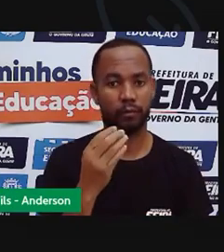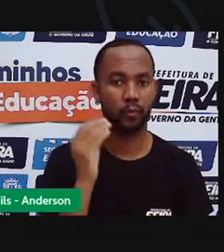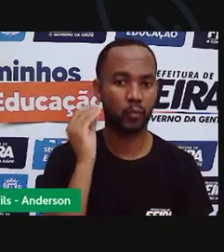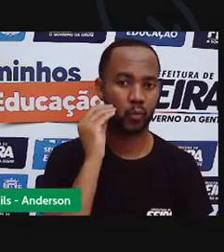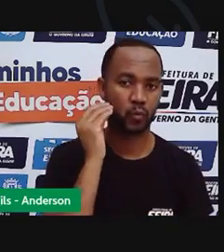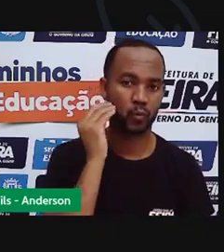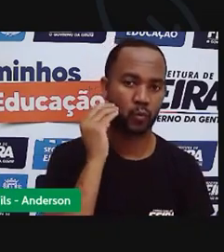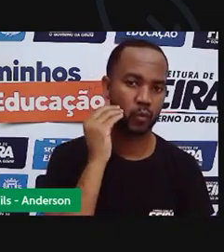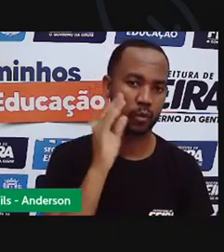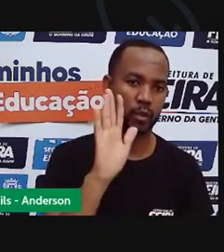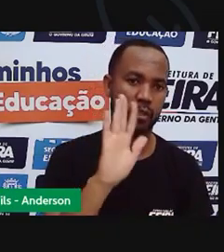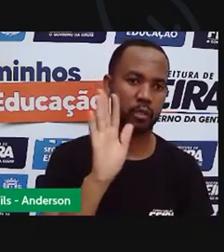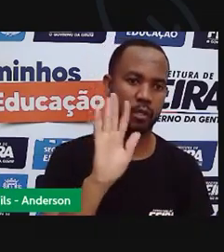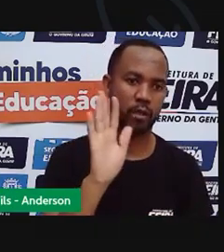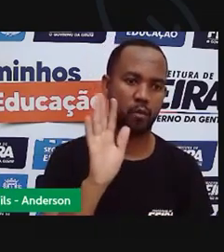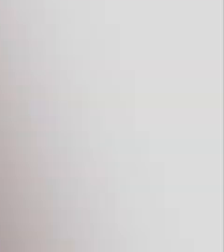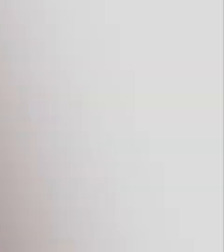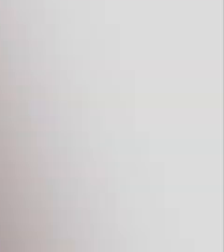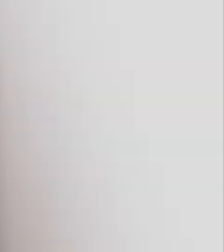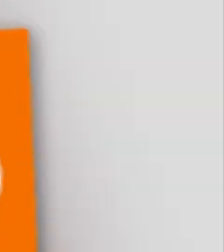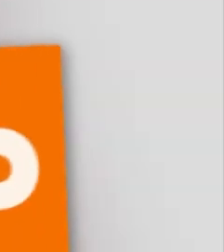e até a próxima aula.